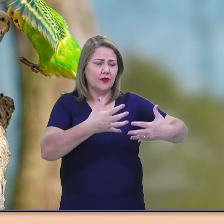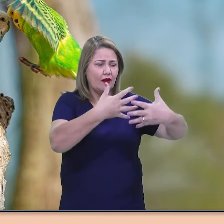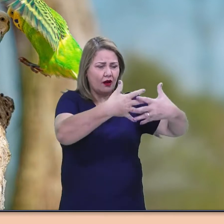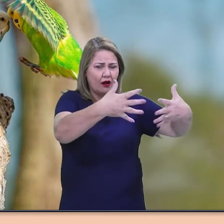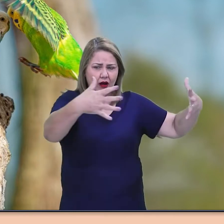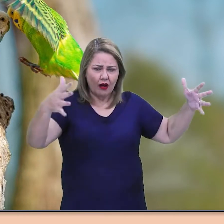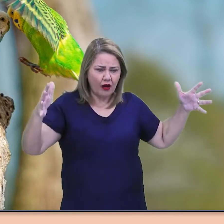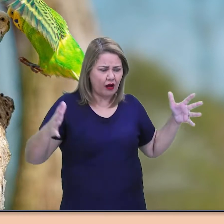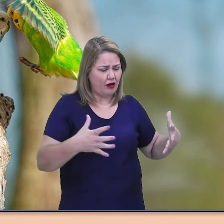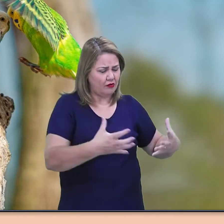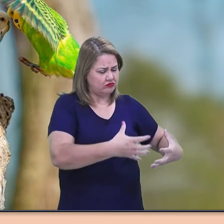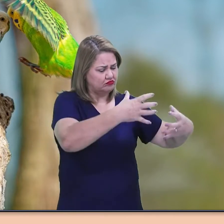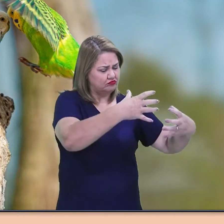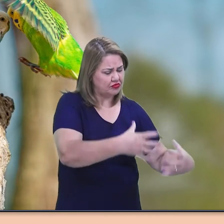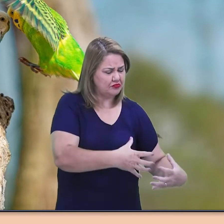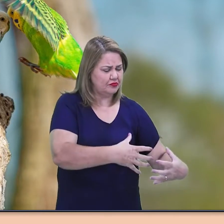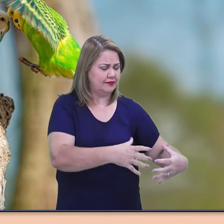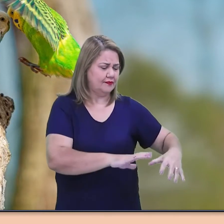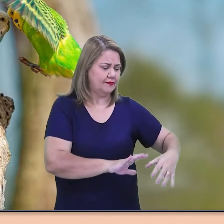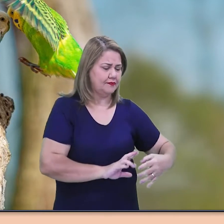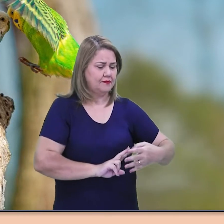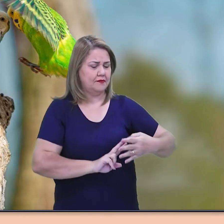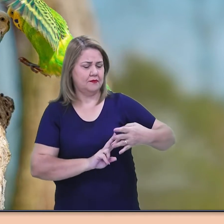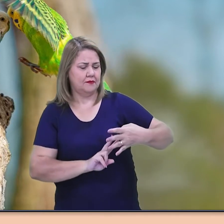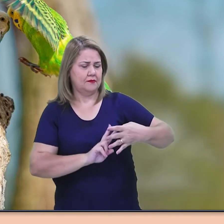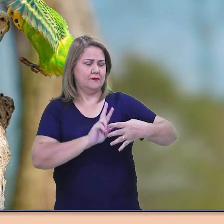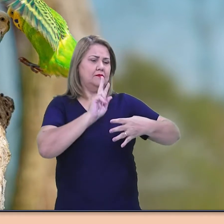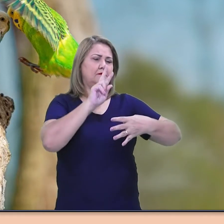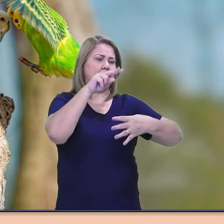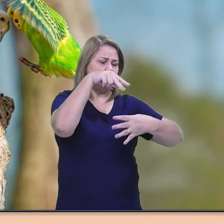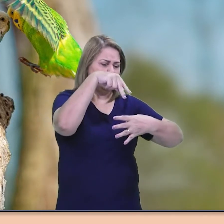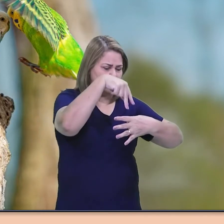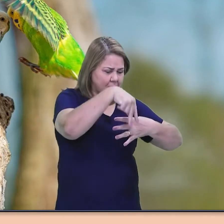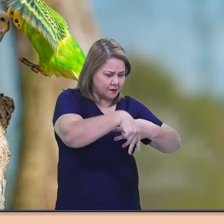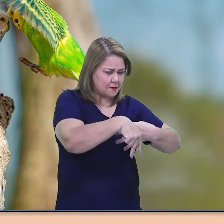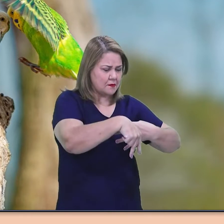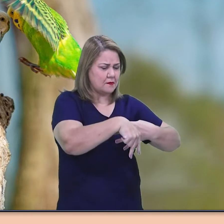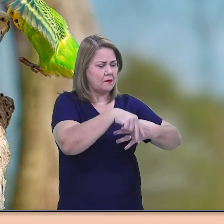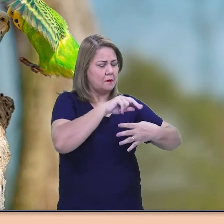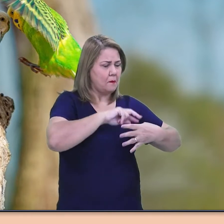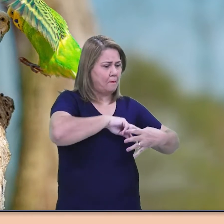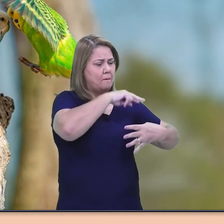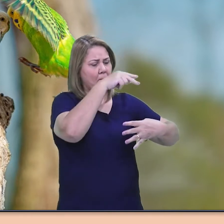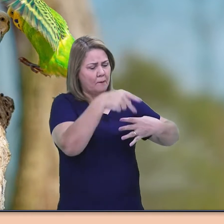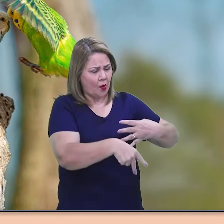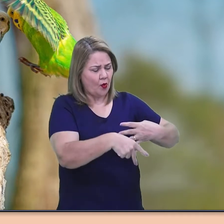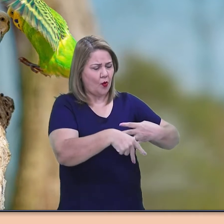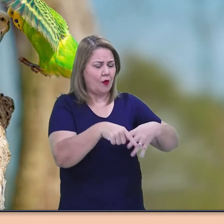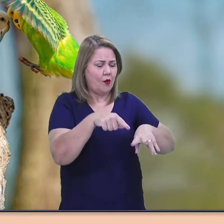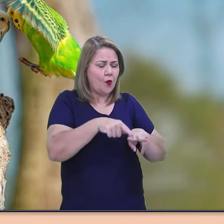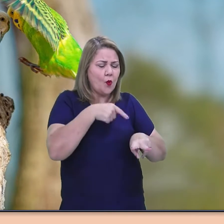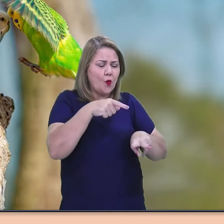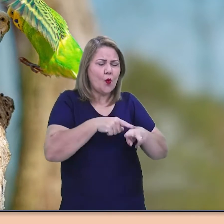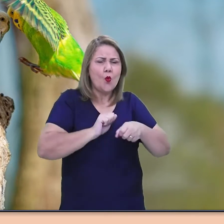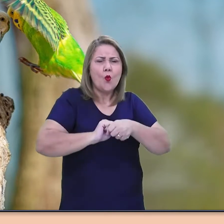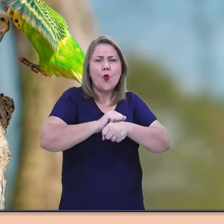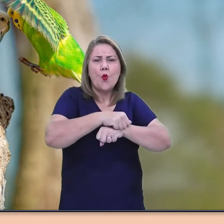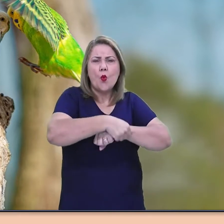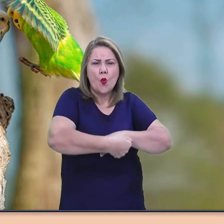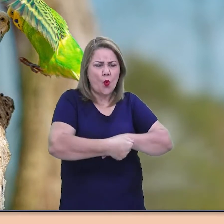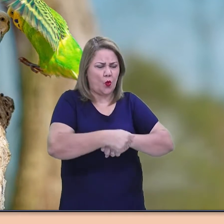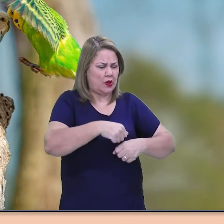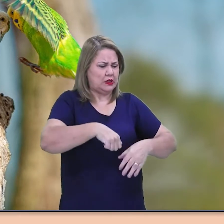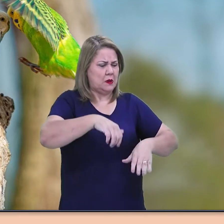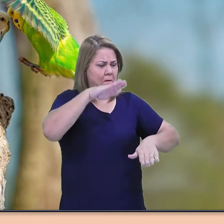roçado. Passou a perna por cima e, pulando do outro lado, as alpercatas de couro cru, a